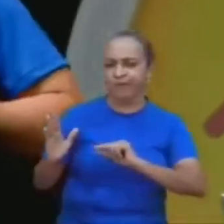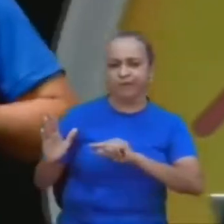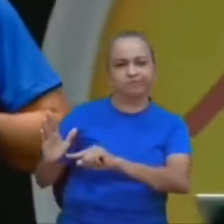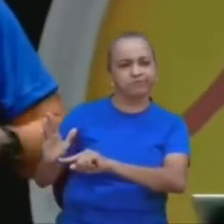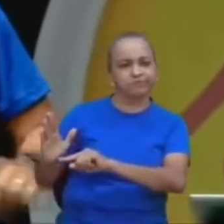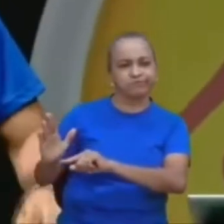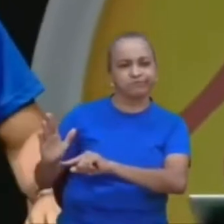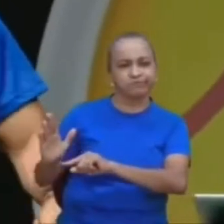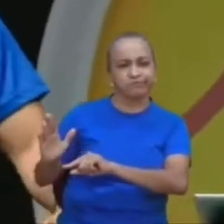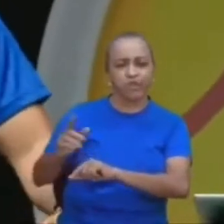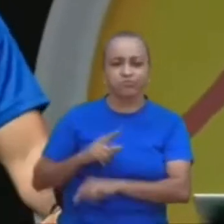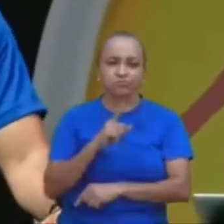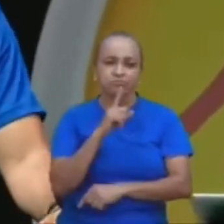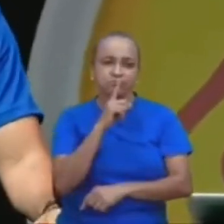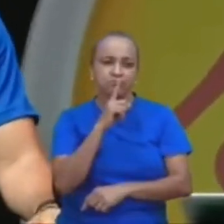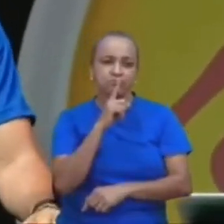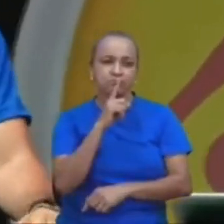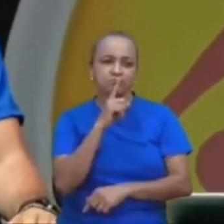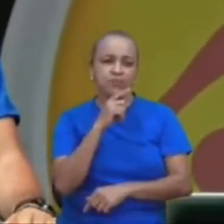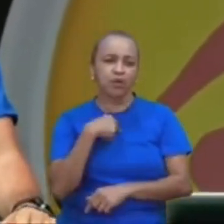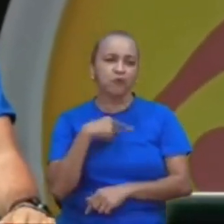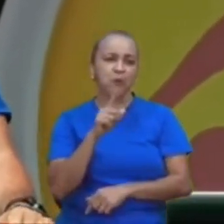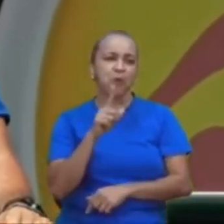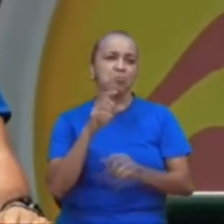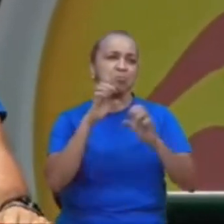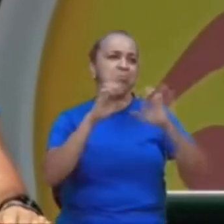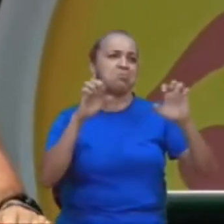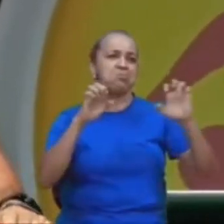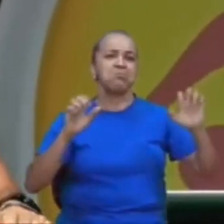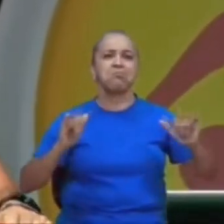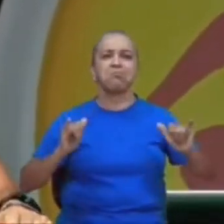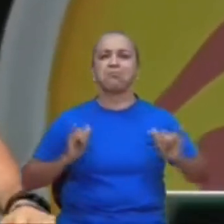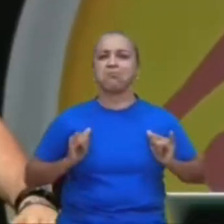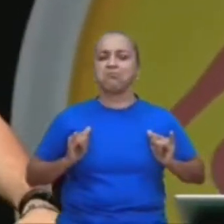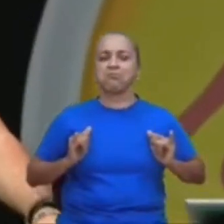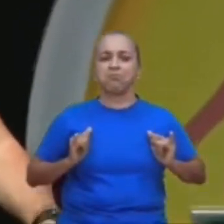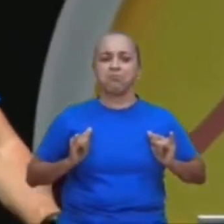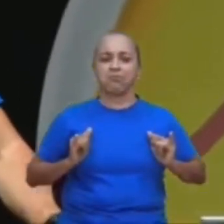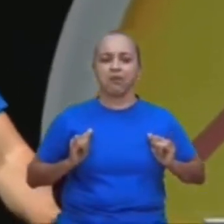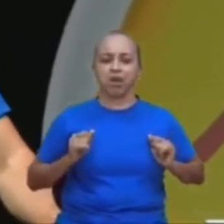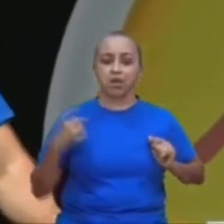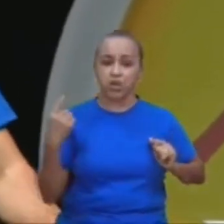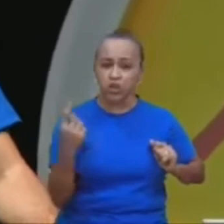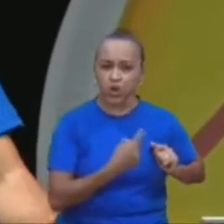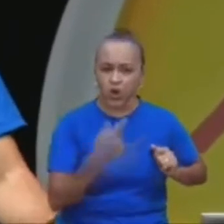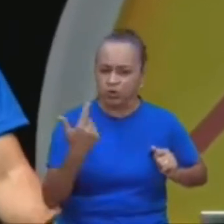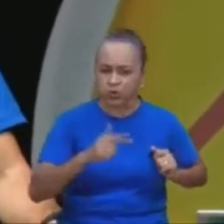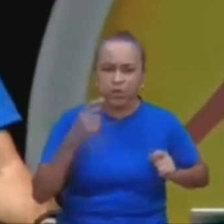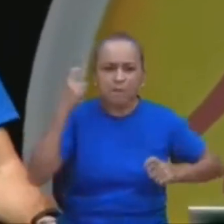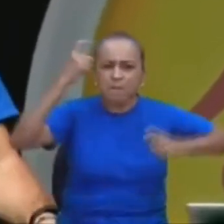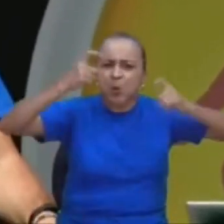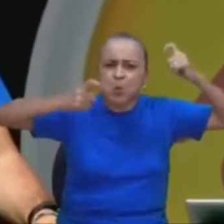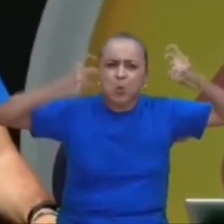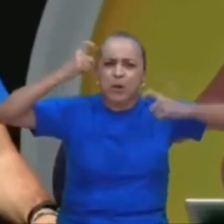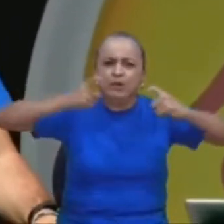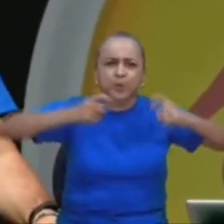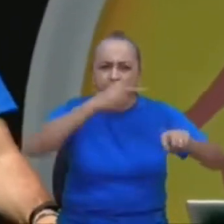de dentro do barco, que nós não nos preocupemos, mais com as pessoas, que estão morrendo,